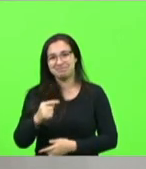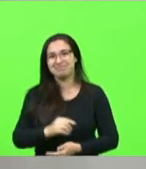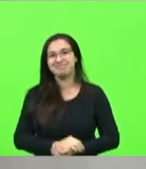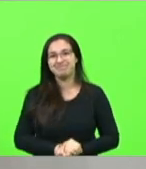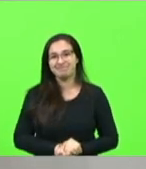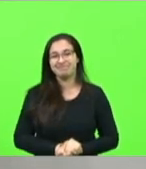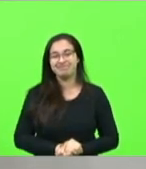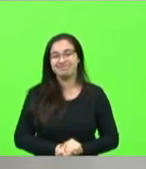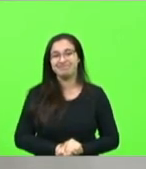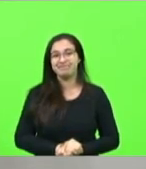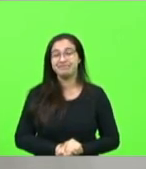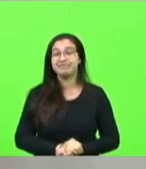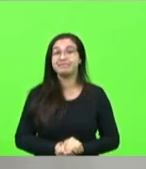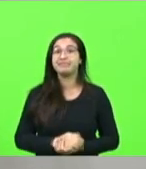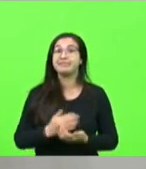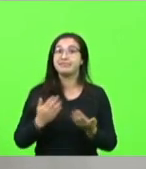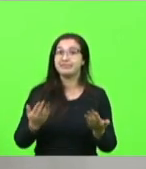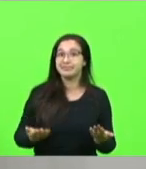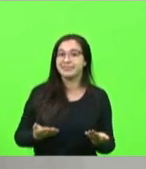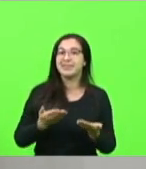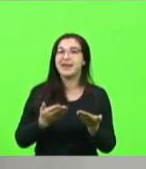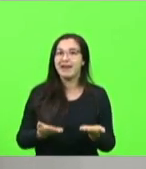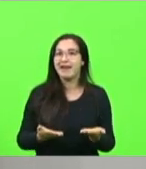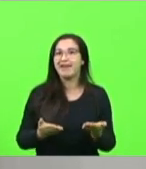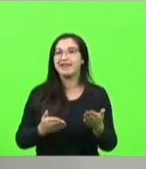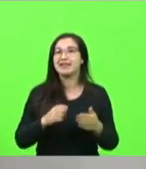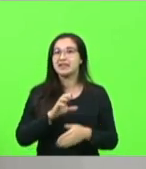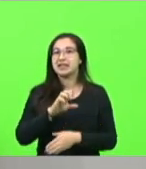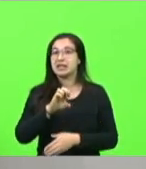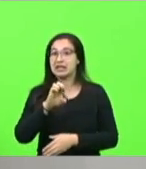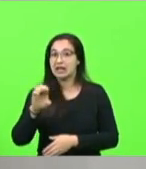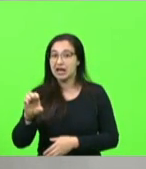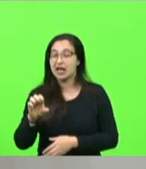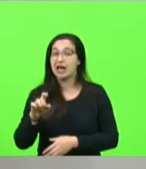deputado Ismael, como um laboratório fantástico de duas mãos.